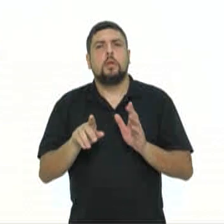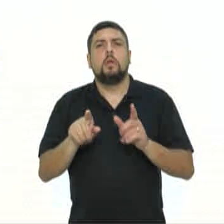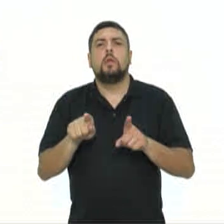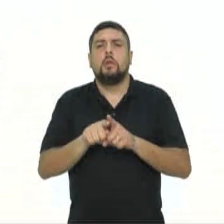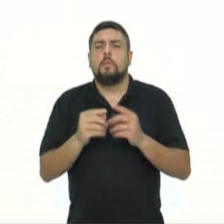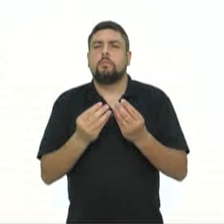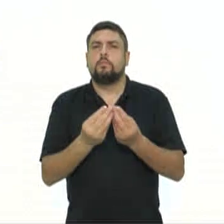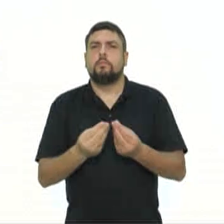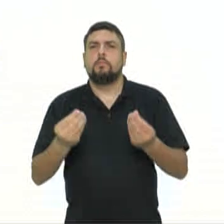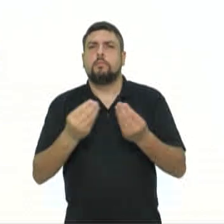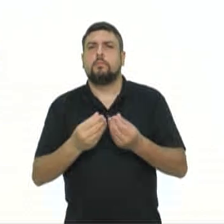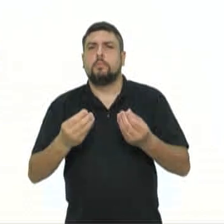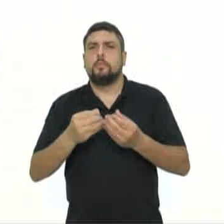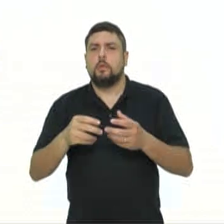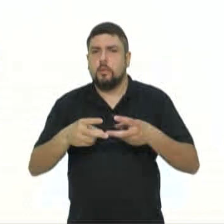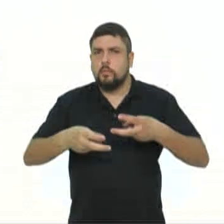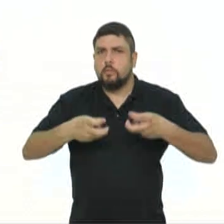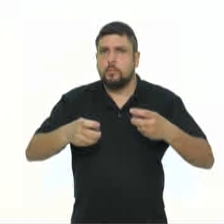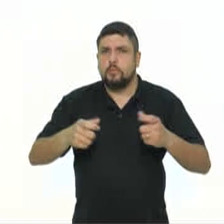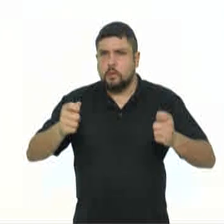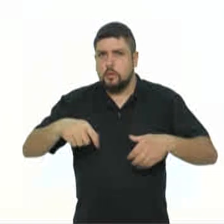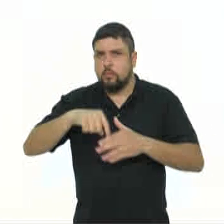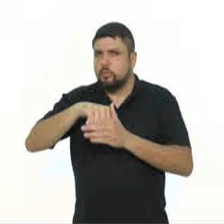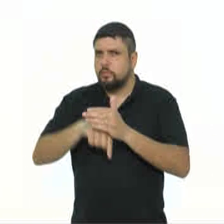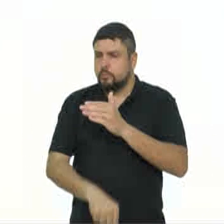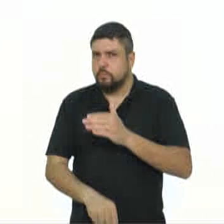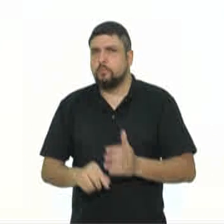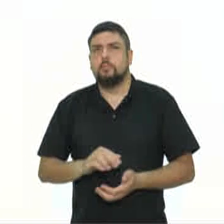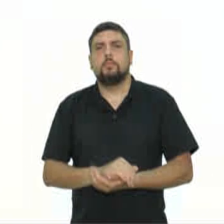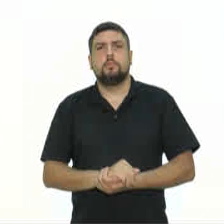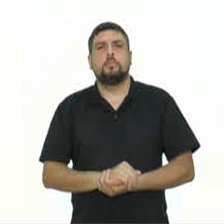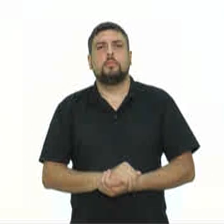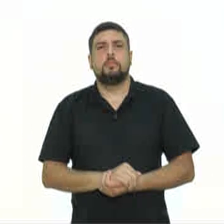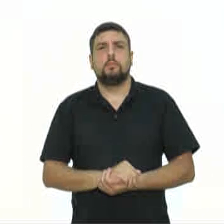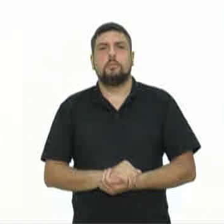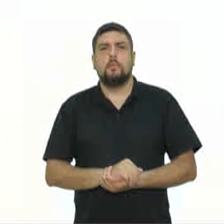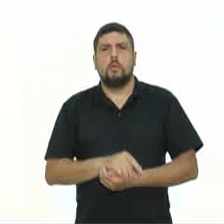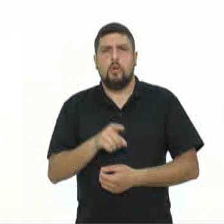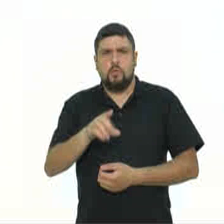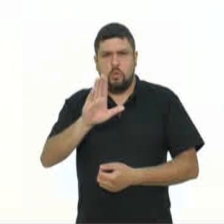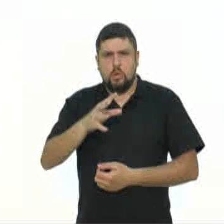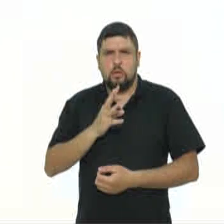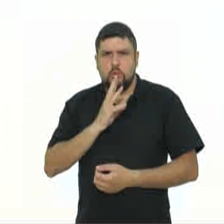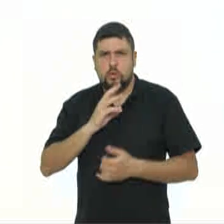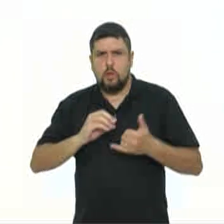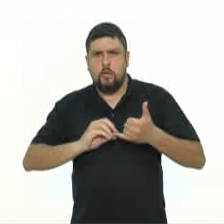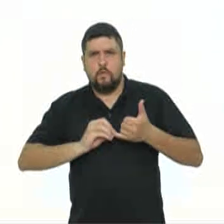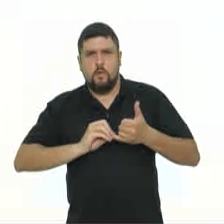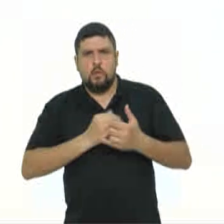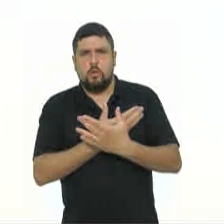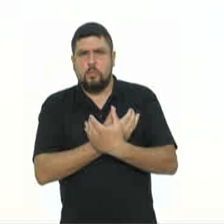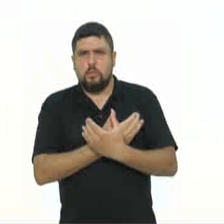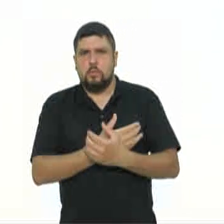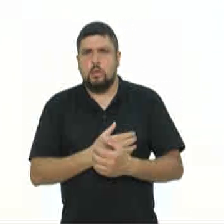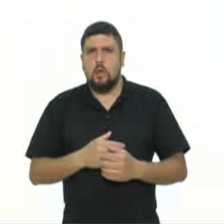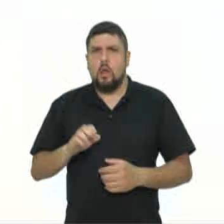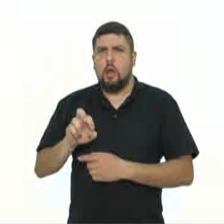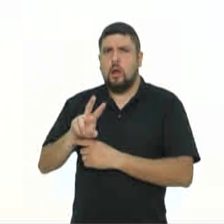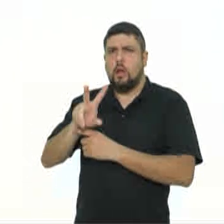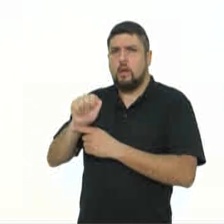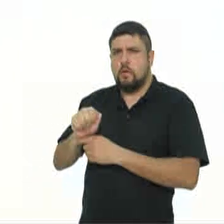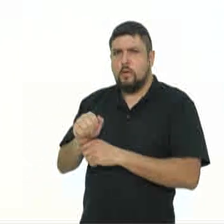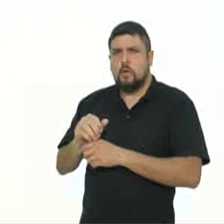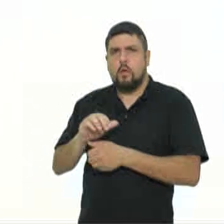ser explorado. Vale a pena se aprofundar no tema. Você já ouviu falar de feijão borboleta, erva jabuti ou